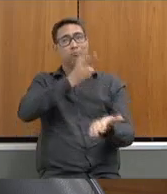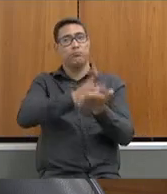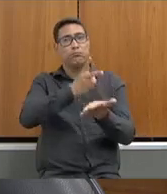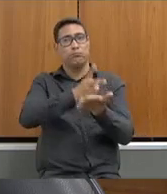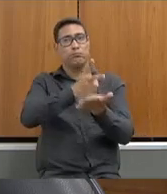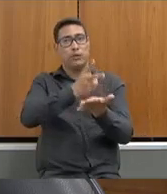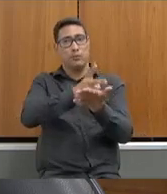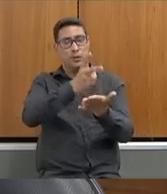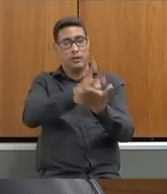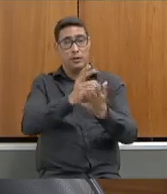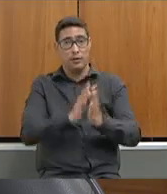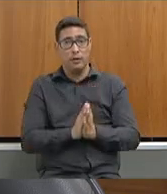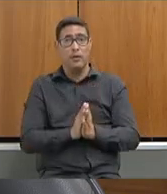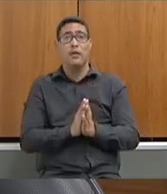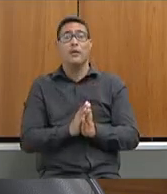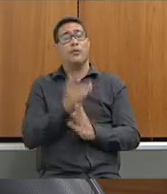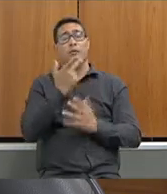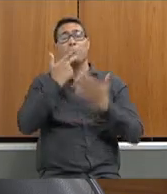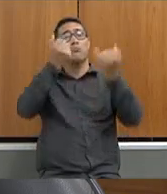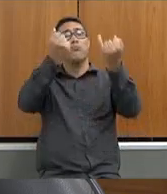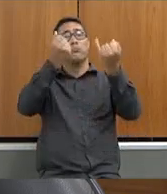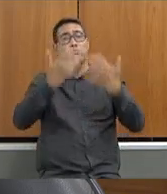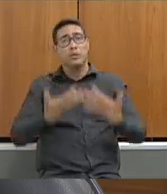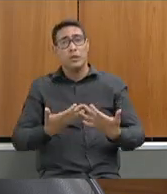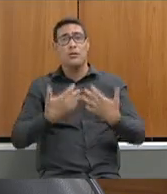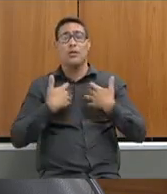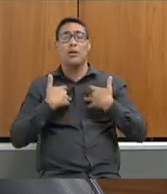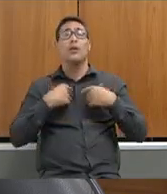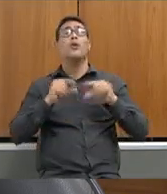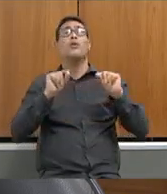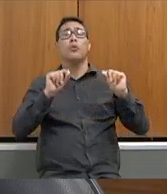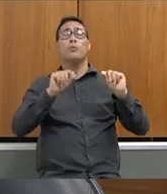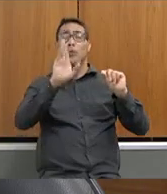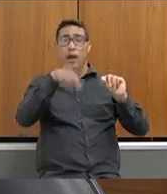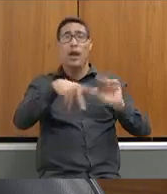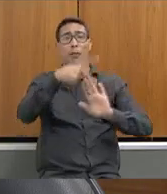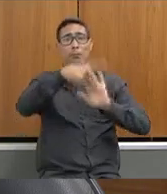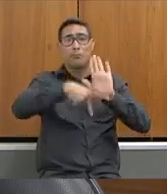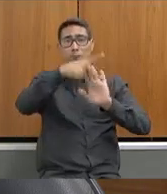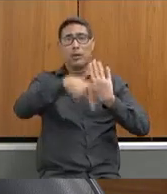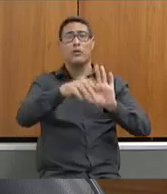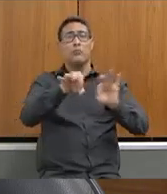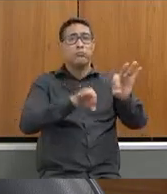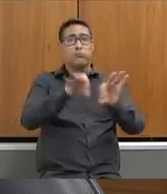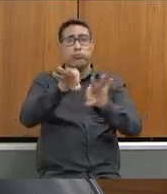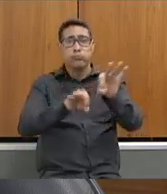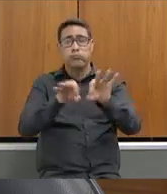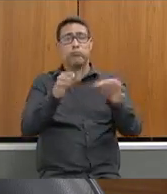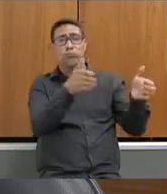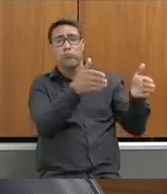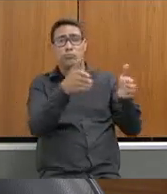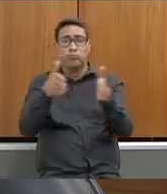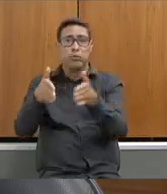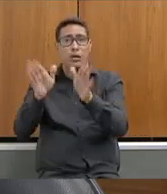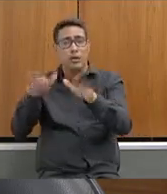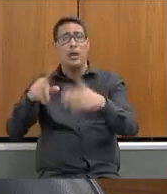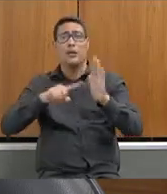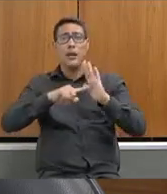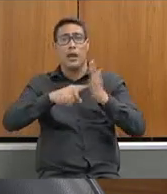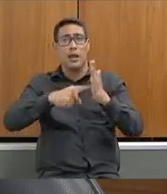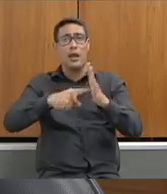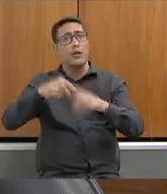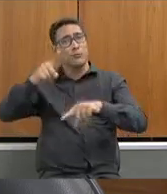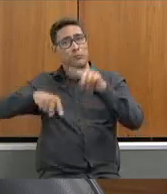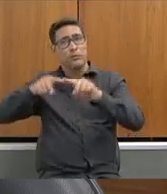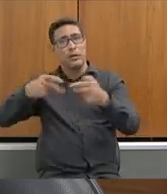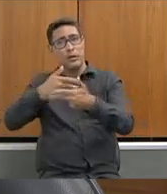Então, que você fale um pouquinho para a gente do plano de continuidade dessa estrutura e desses equipamentos para que a gente